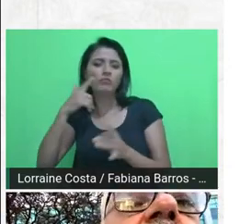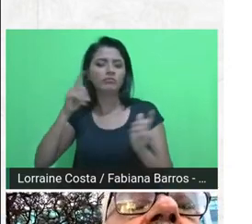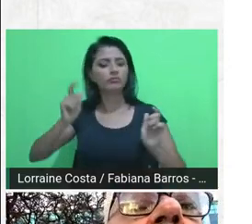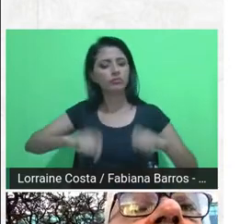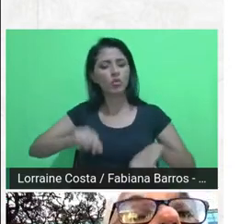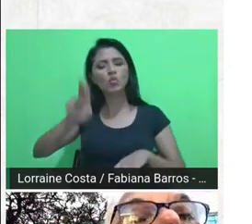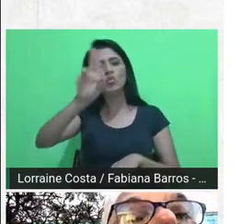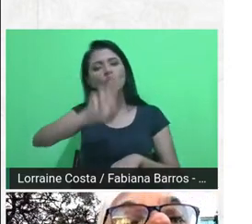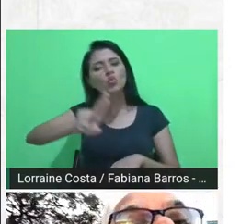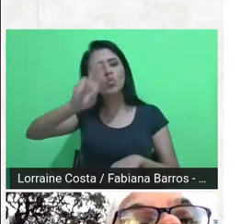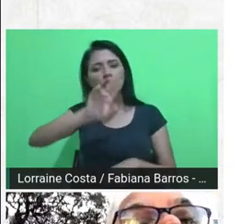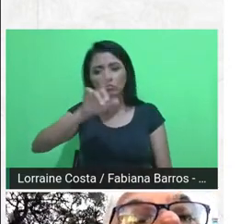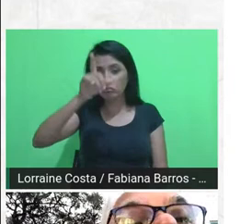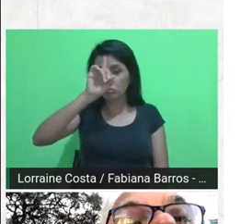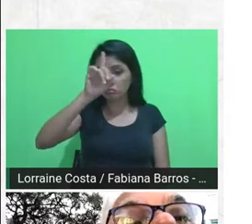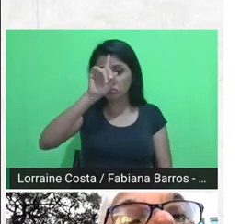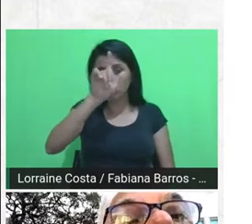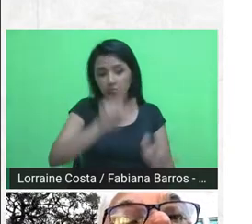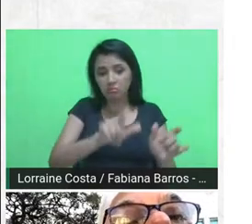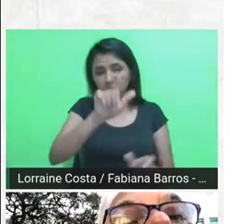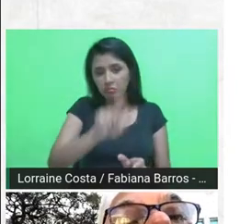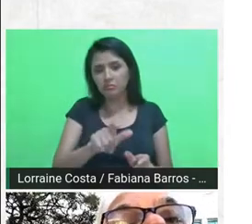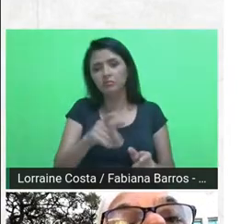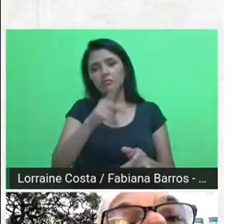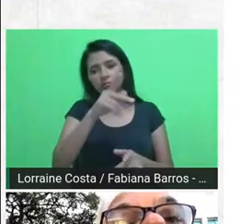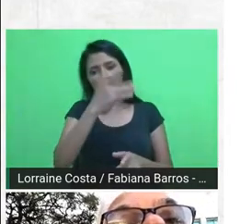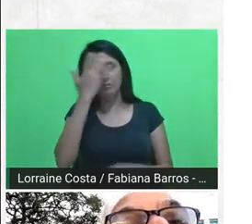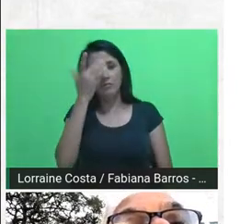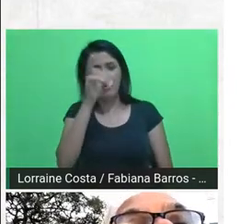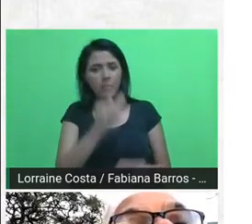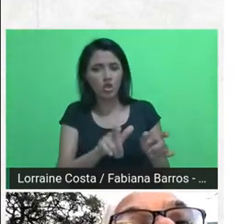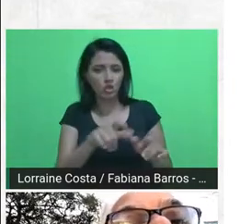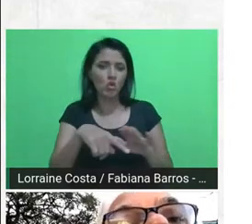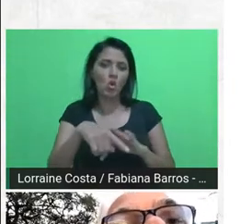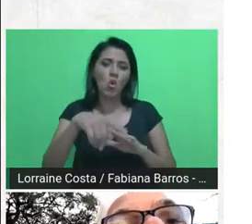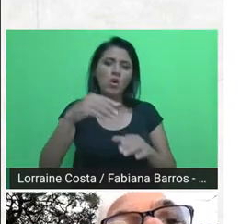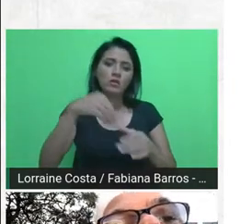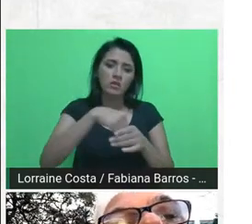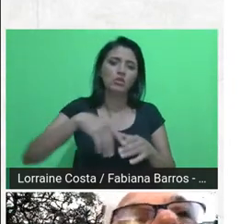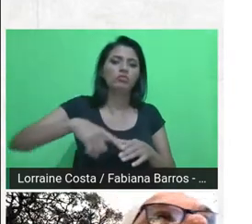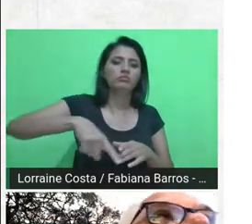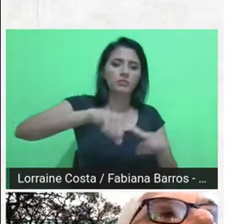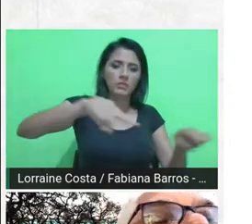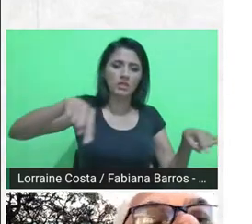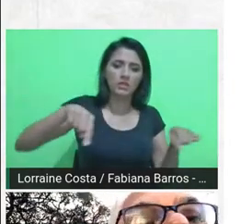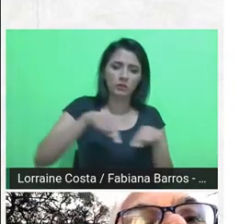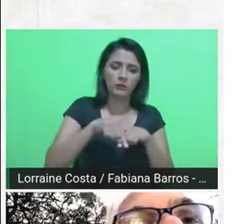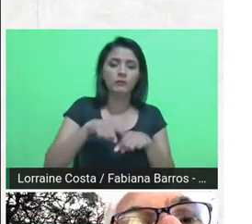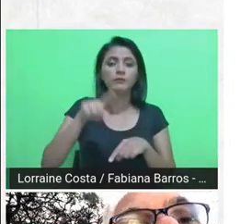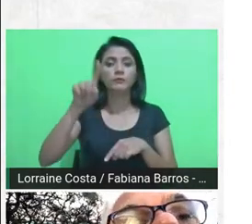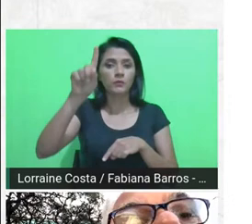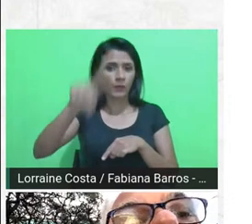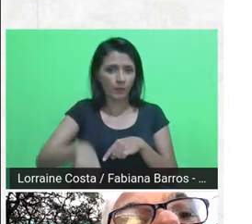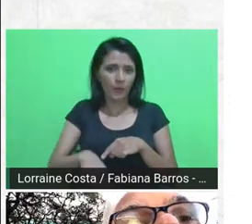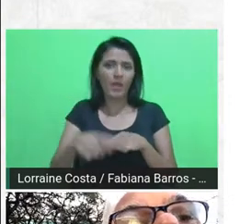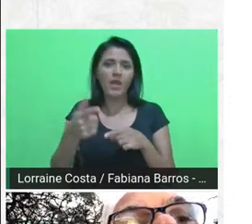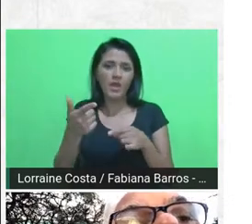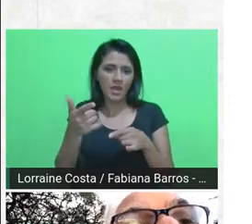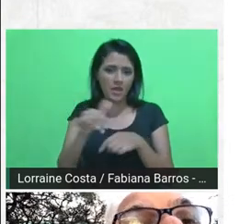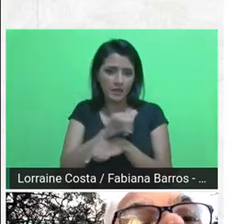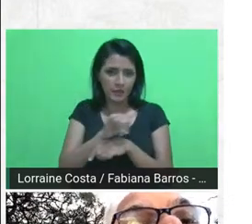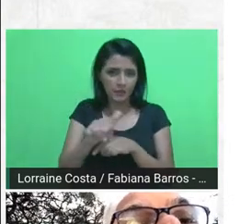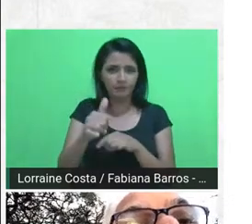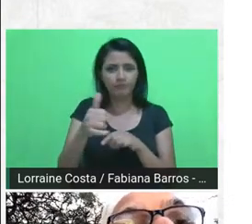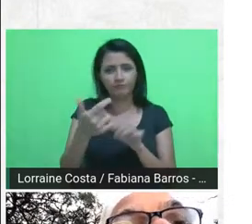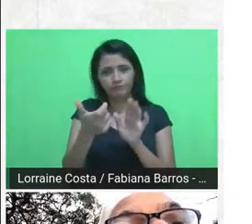cotidiano das pessoas do território. Esse dispositivo, ele tem essa perspectiva de conjugar